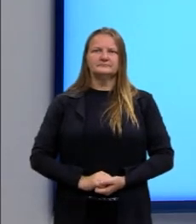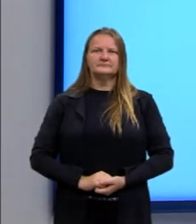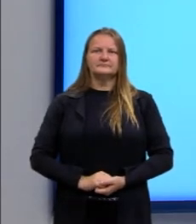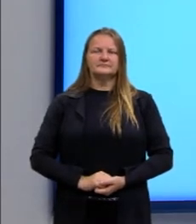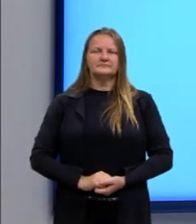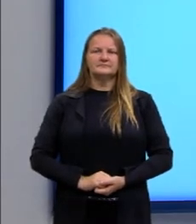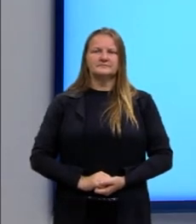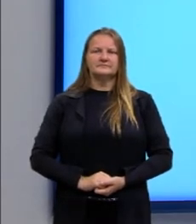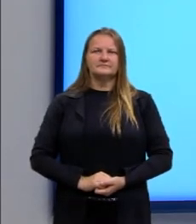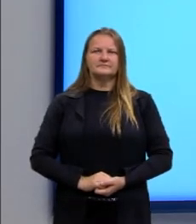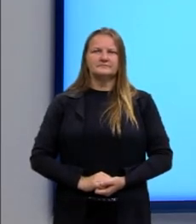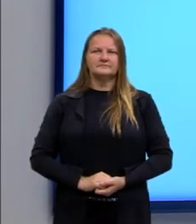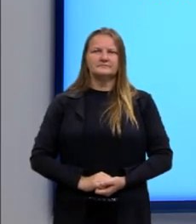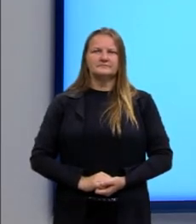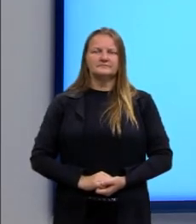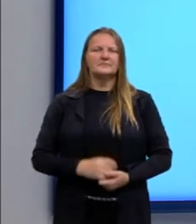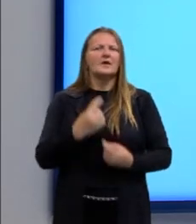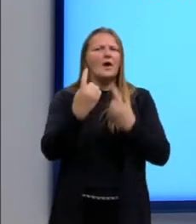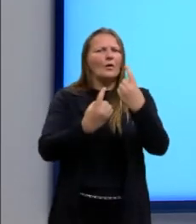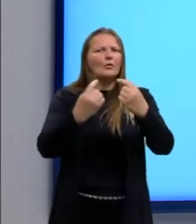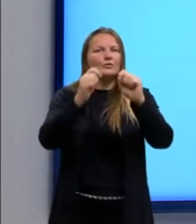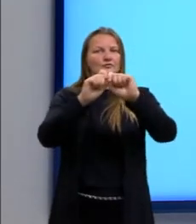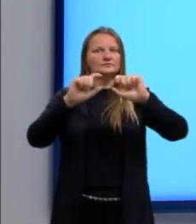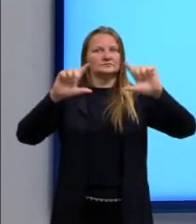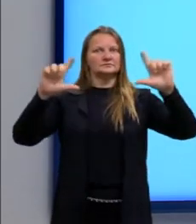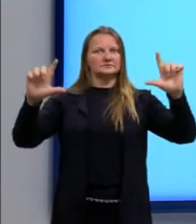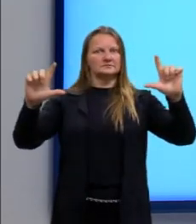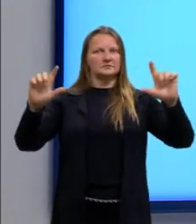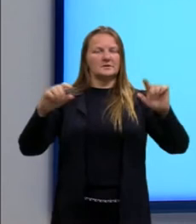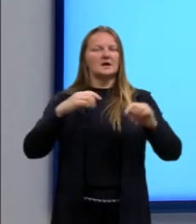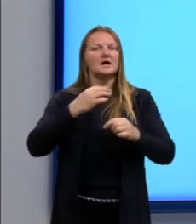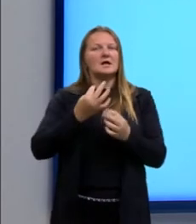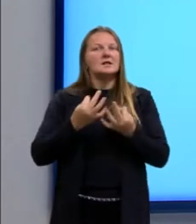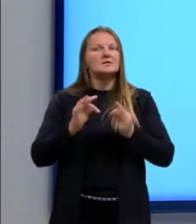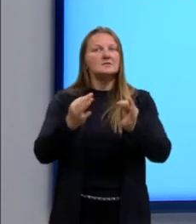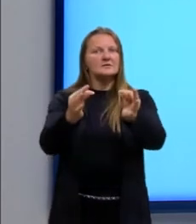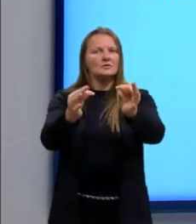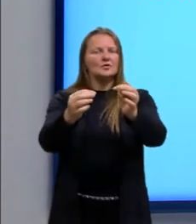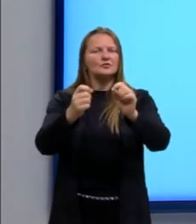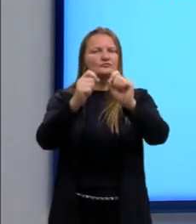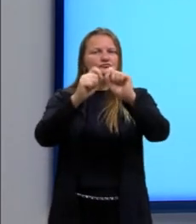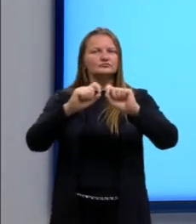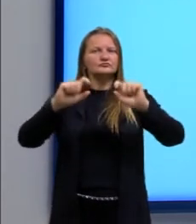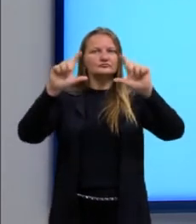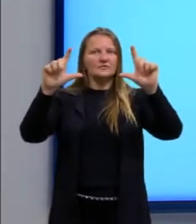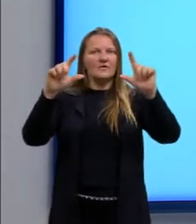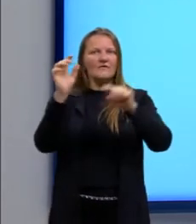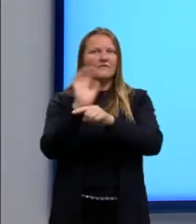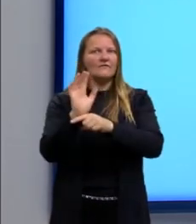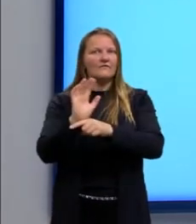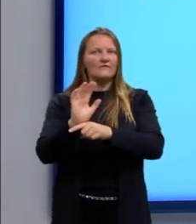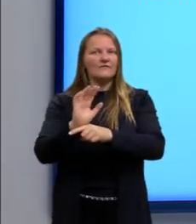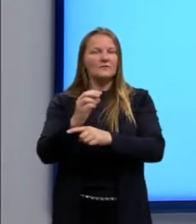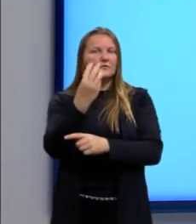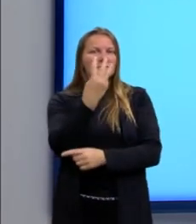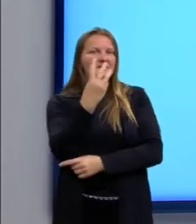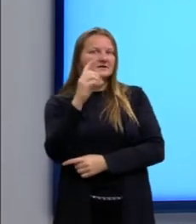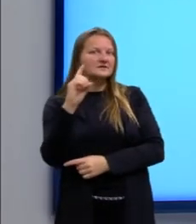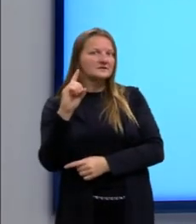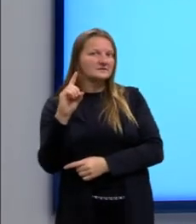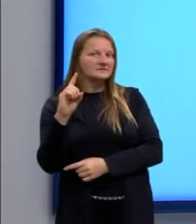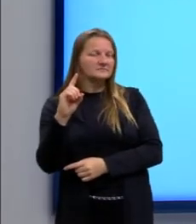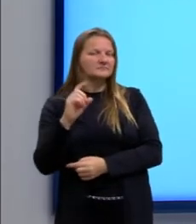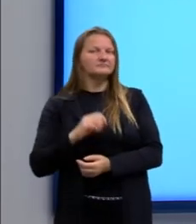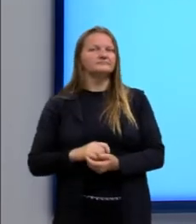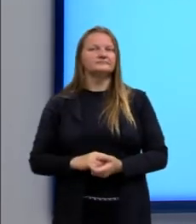Vamos lá. Alguns cinemas apresentam uma tecnologia em que as imagens dos filmes parecem tridimensionais,